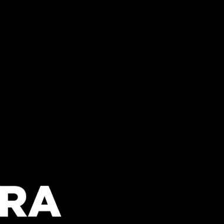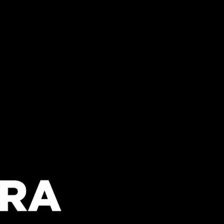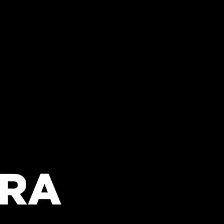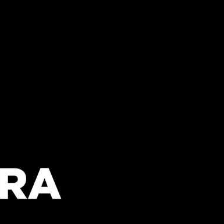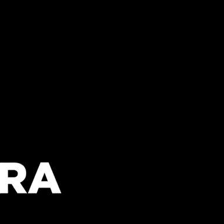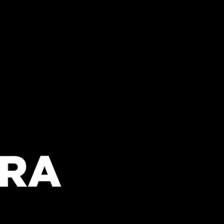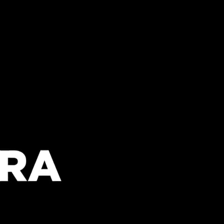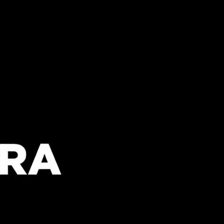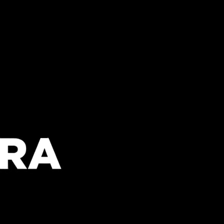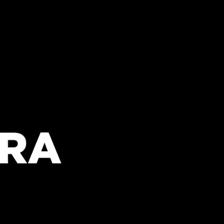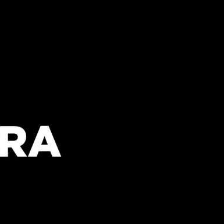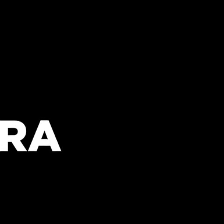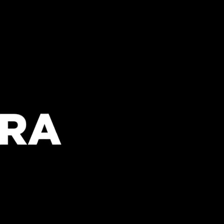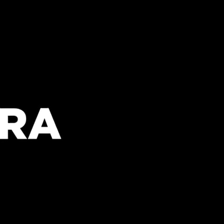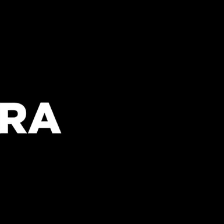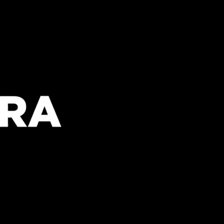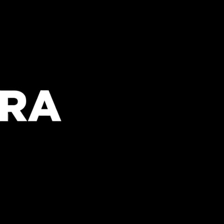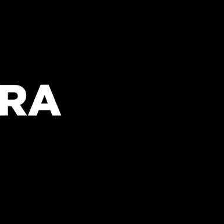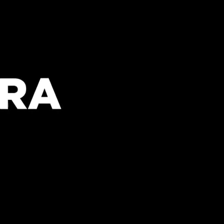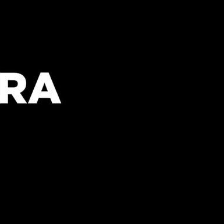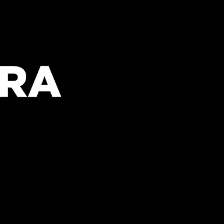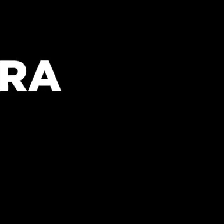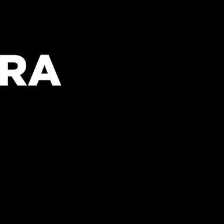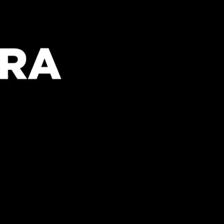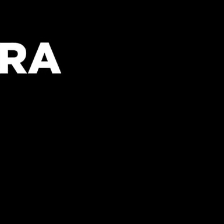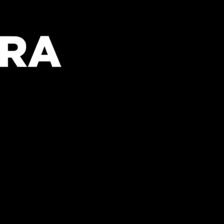Logo FGV Editora